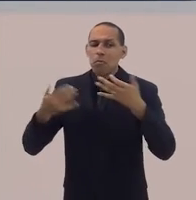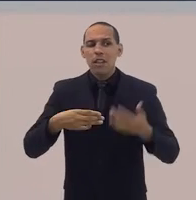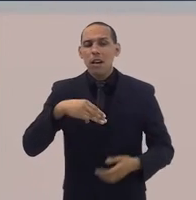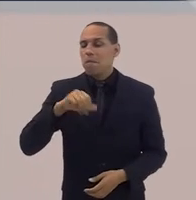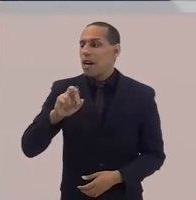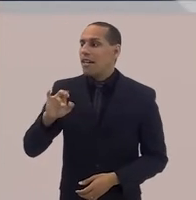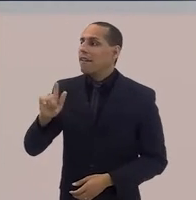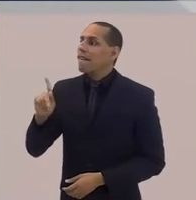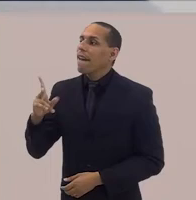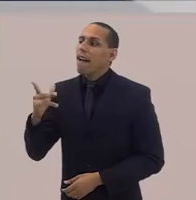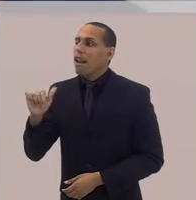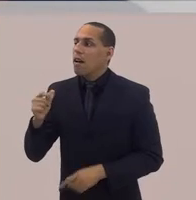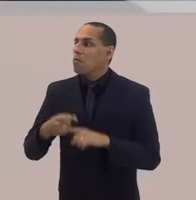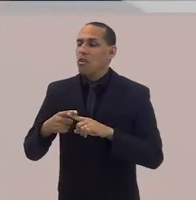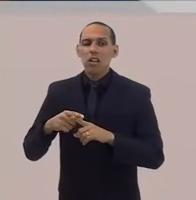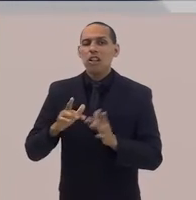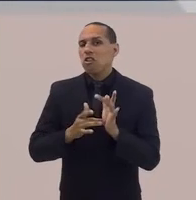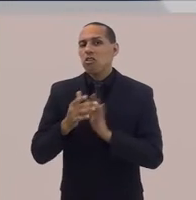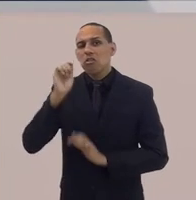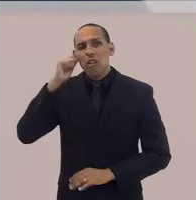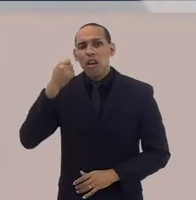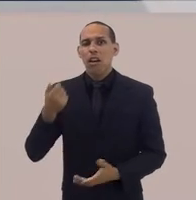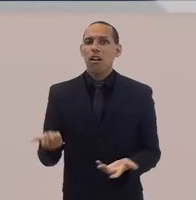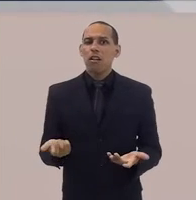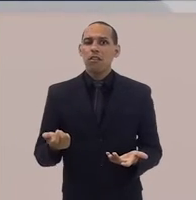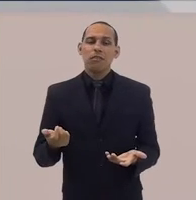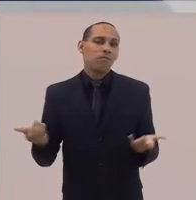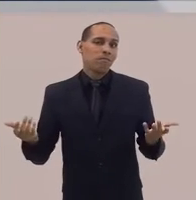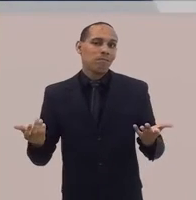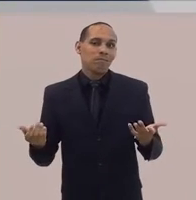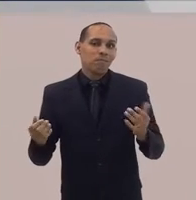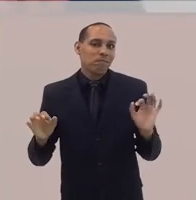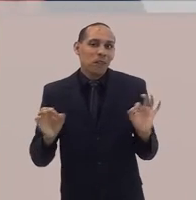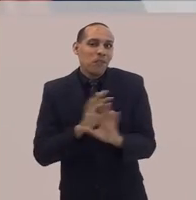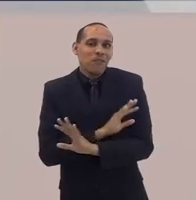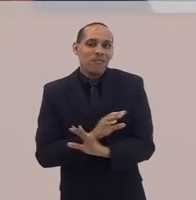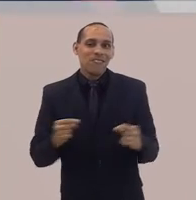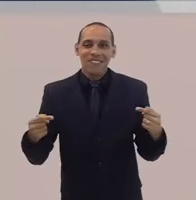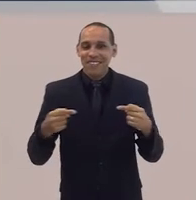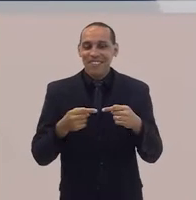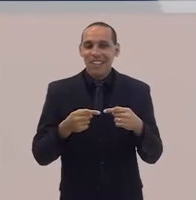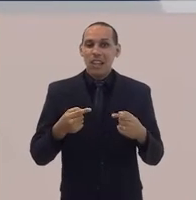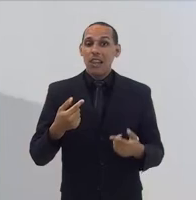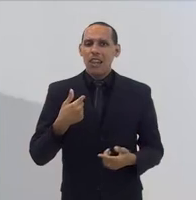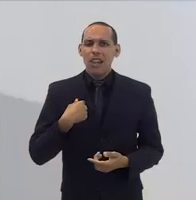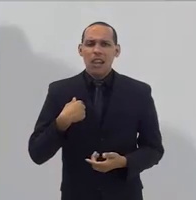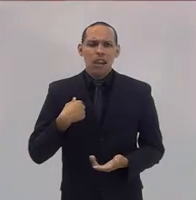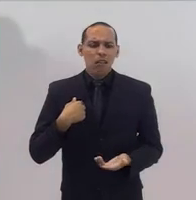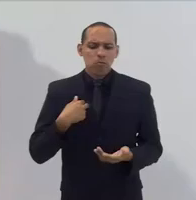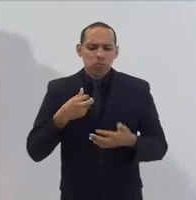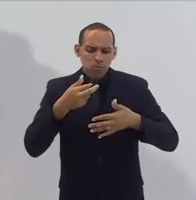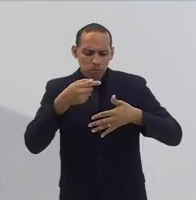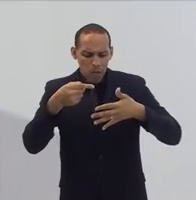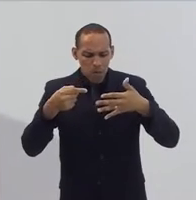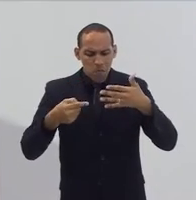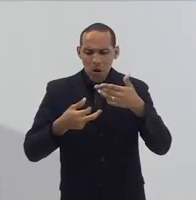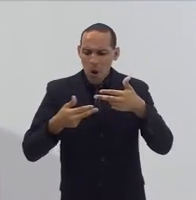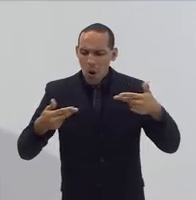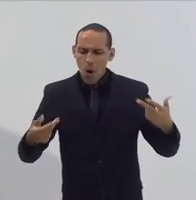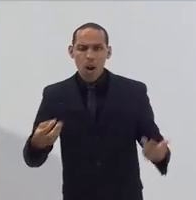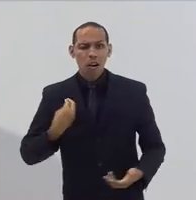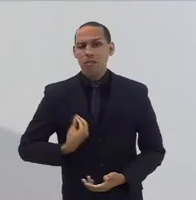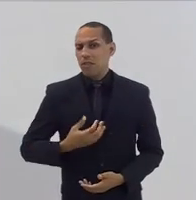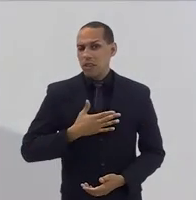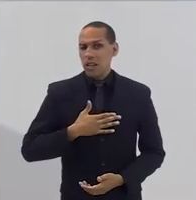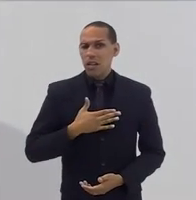explica para o Marighella por que Jesus é negro. Ponto. E câmera rodando. Daí, eu peguei o acúmulo que eu aprendi na